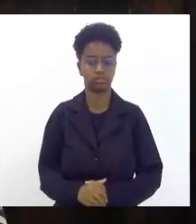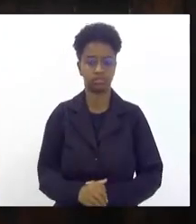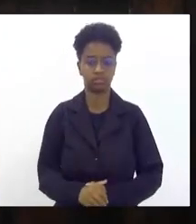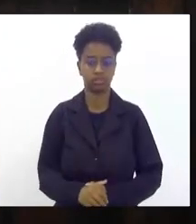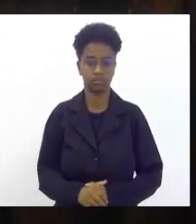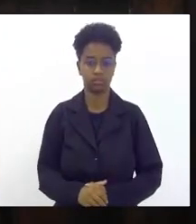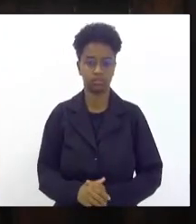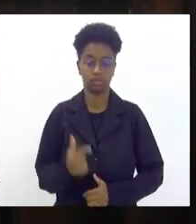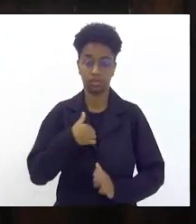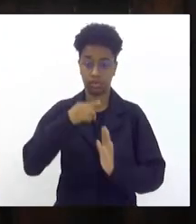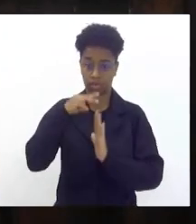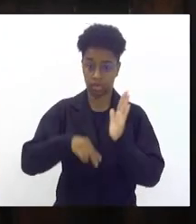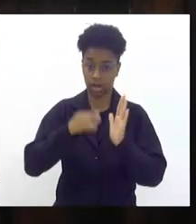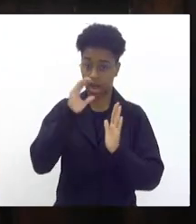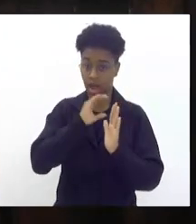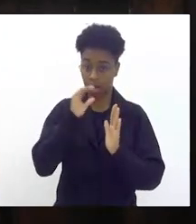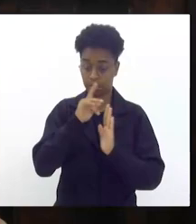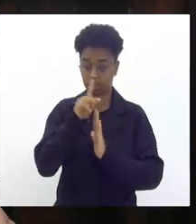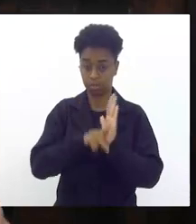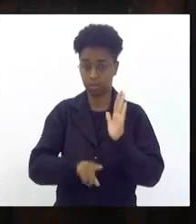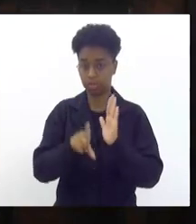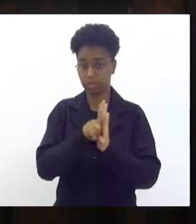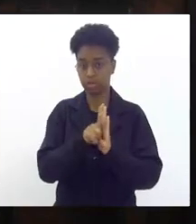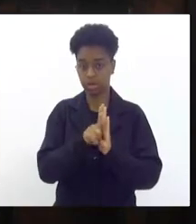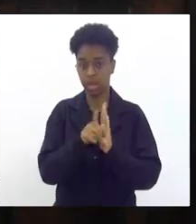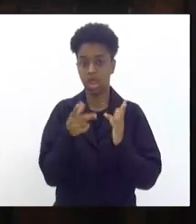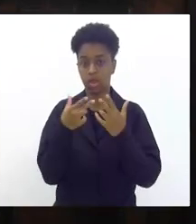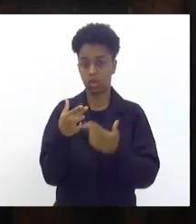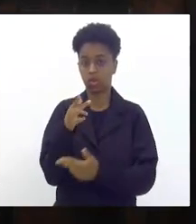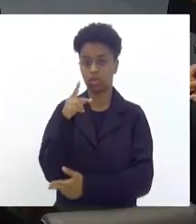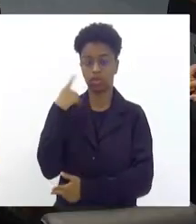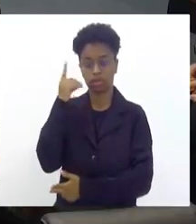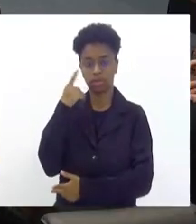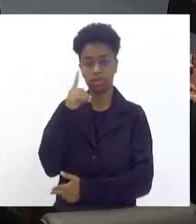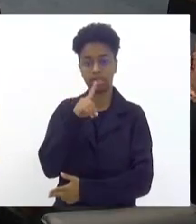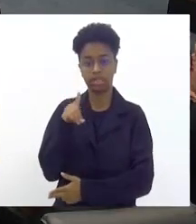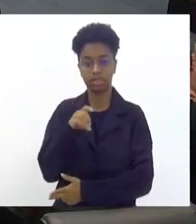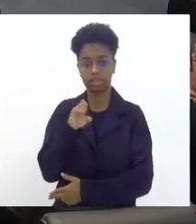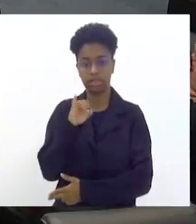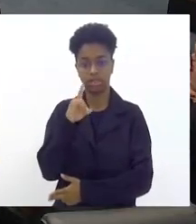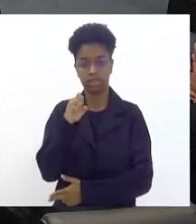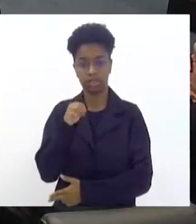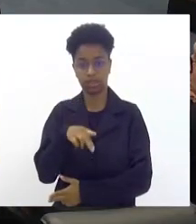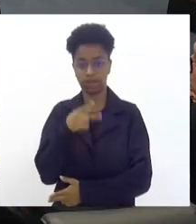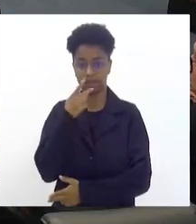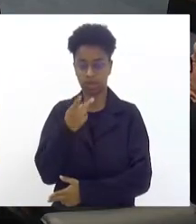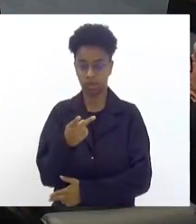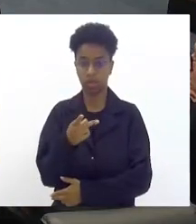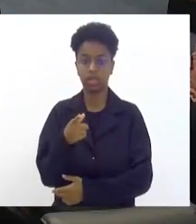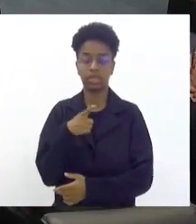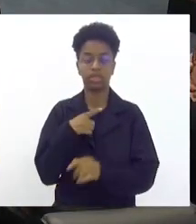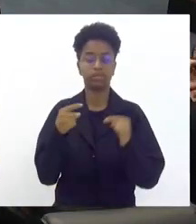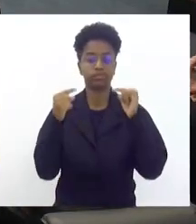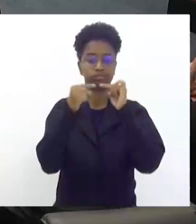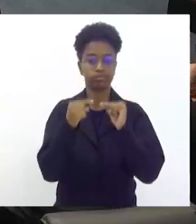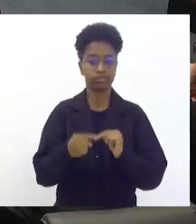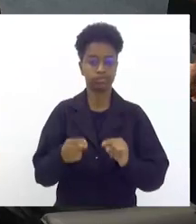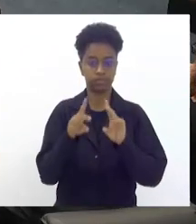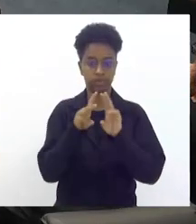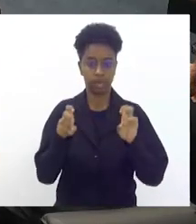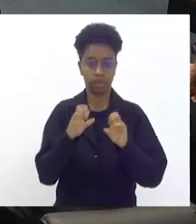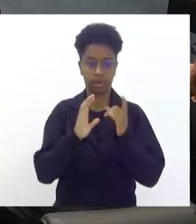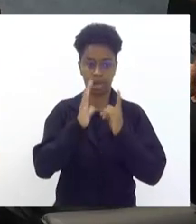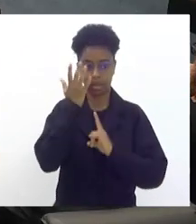vou fazer a leitura breve aqui dos projetos como bem mencionou a deputada Zeidã que são os projetos que versam sobre a temática do carnaval